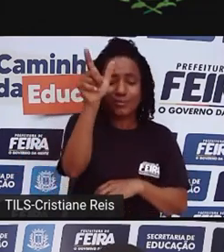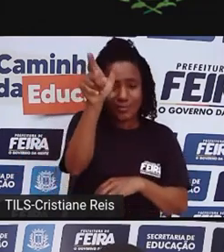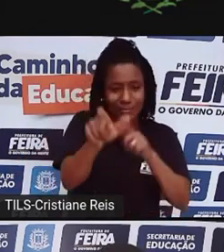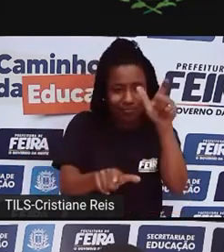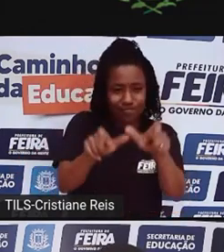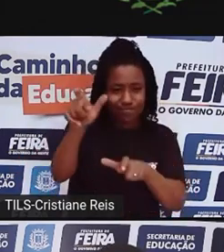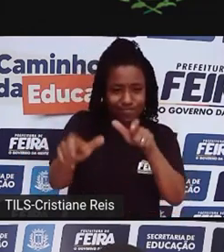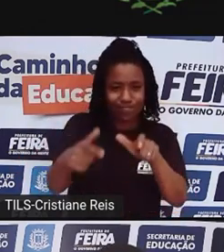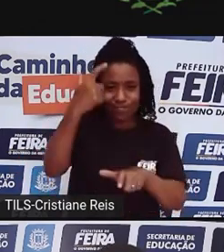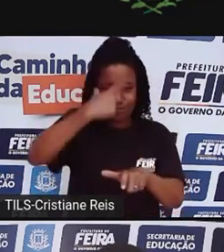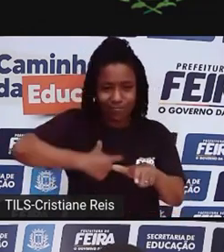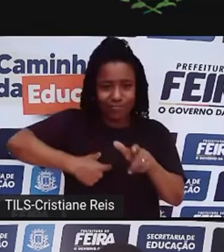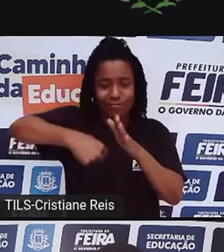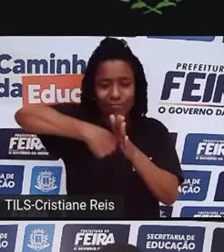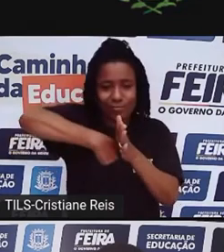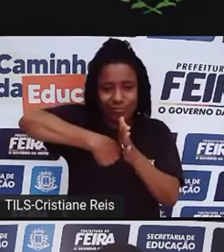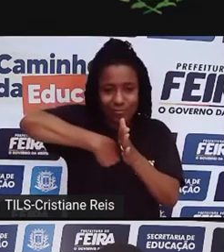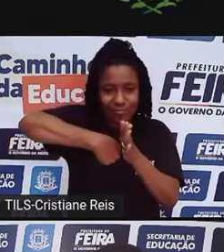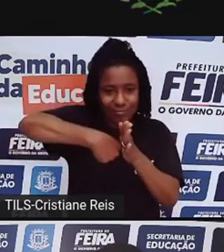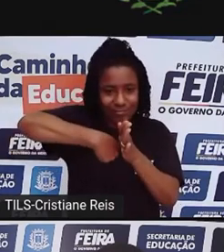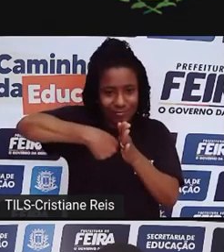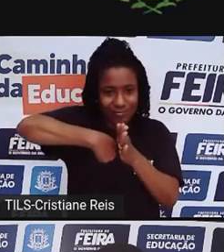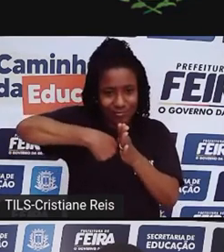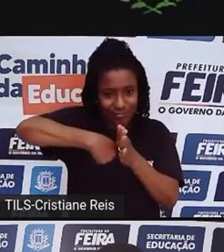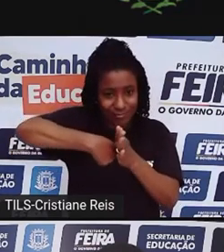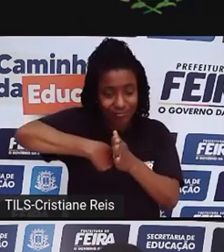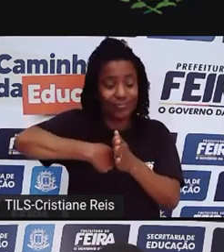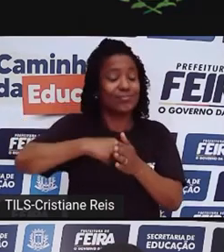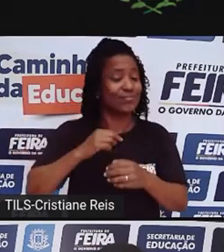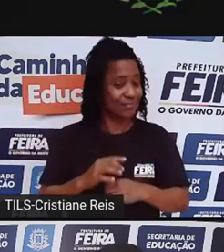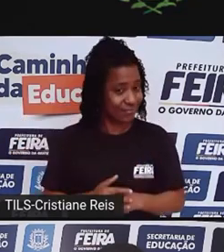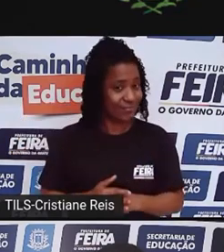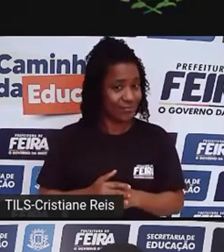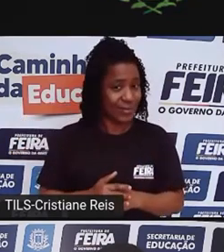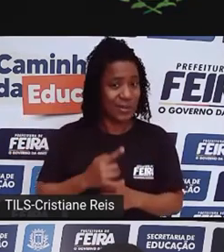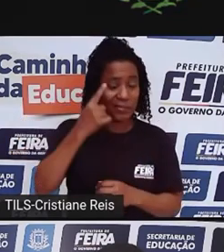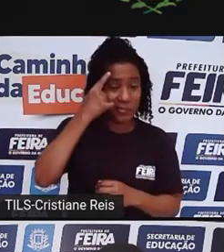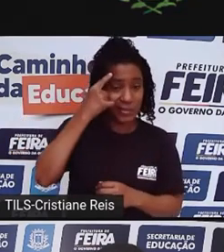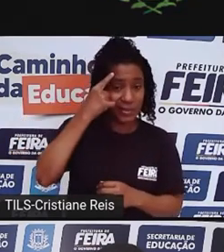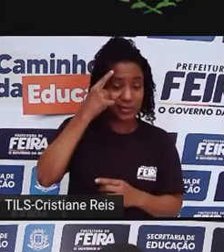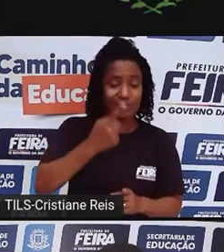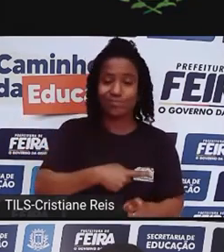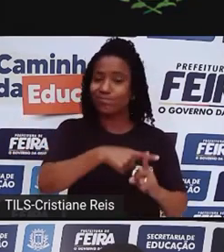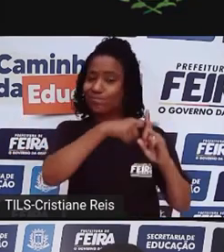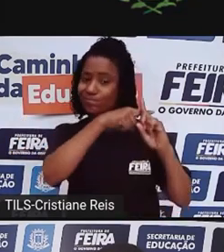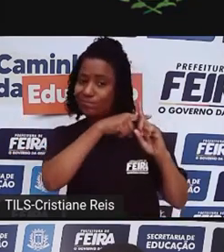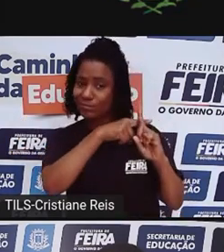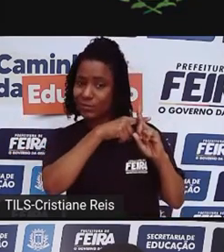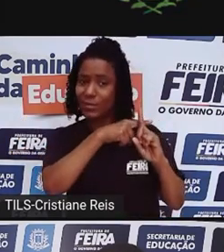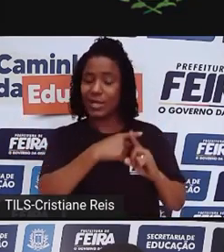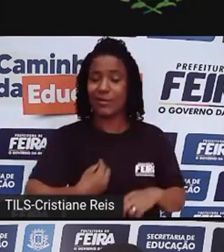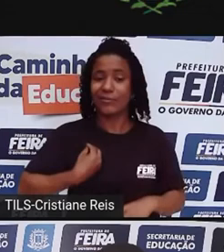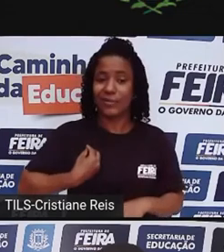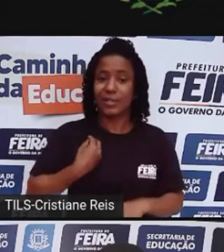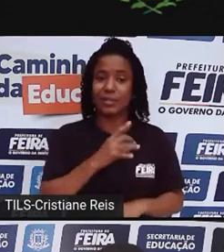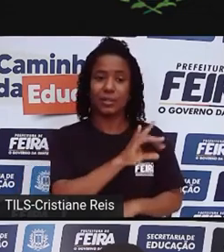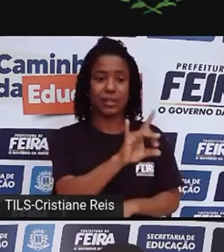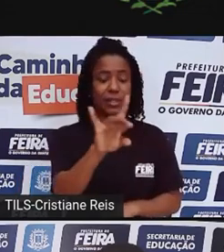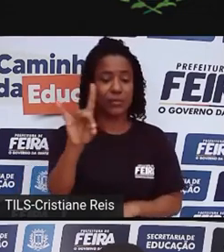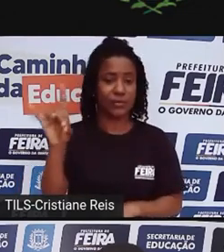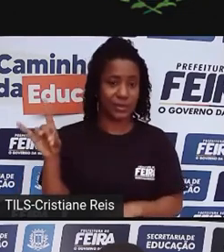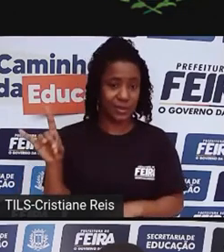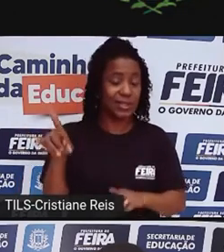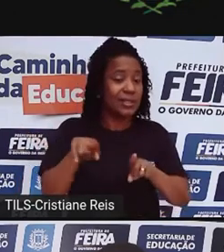comecem a ter certeza do que, de fato, apresenta positivamente a existência de vocês, busquem a educação como processo de